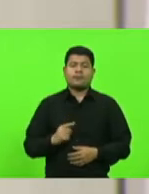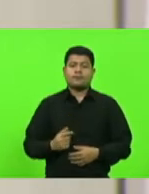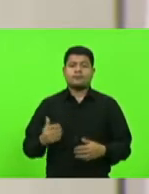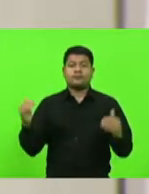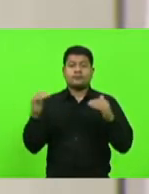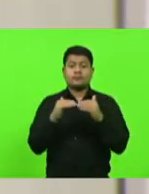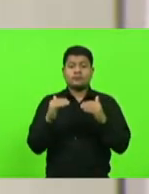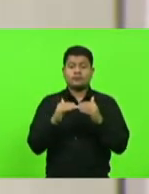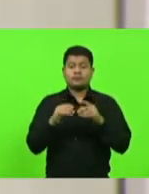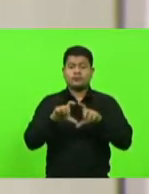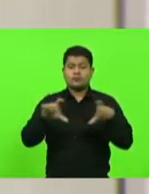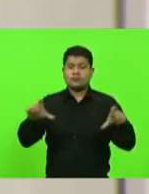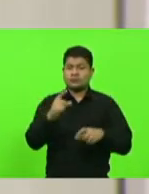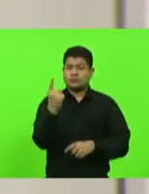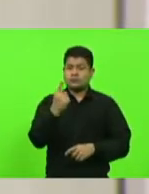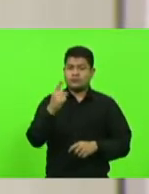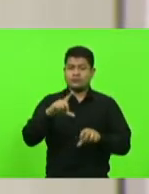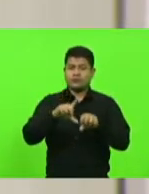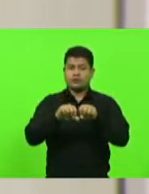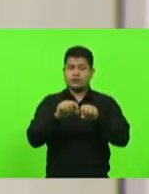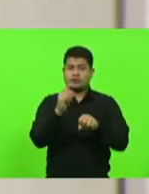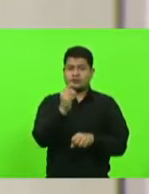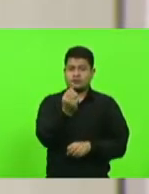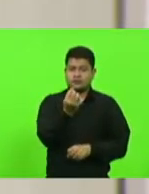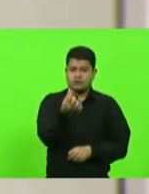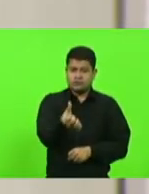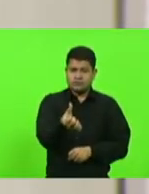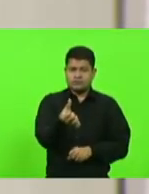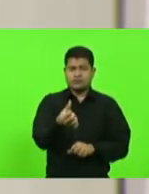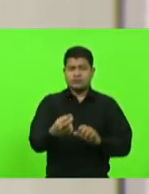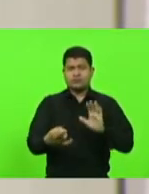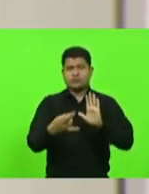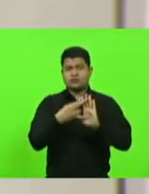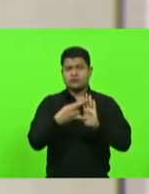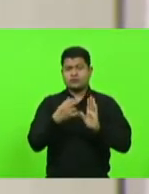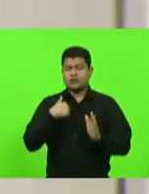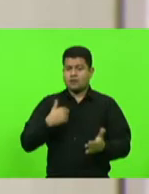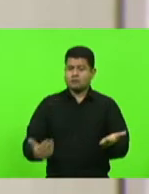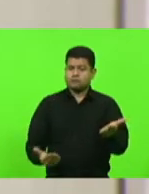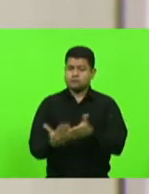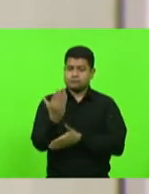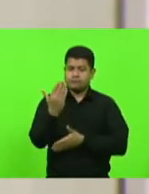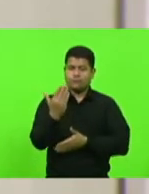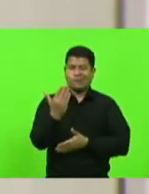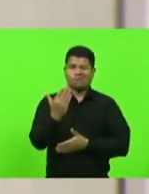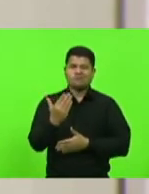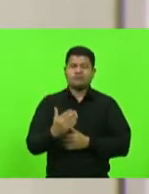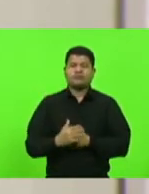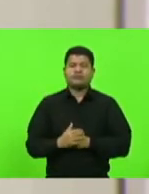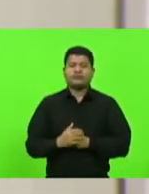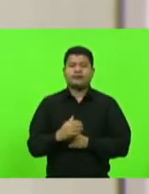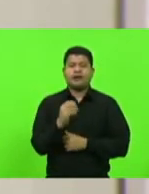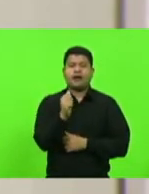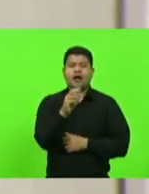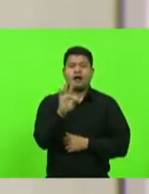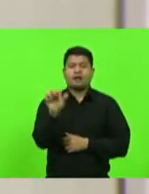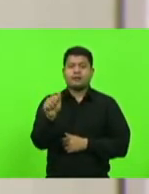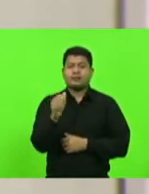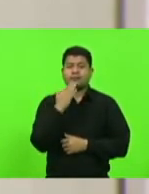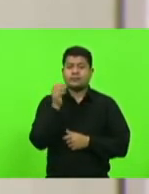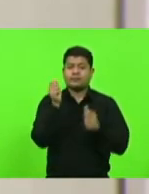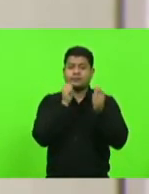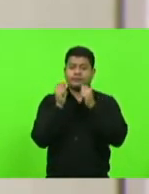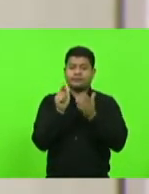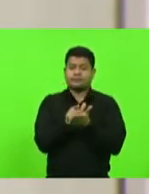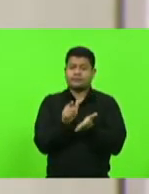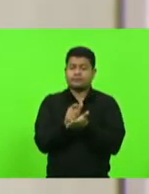parágrafo 1º do artigo nº 106 do Regimento Interno, dou por aprovada a devida ata. Solicito a assessoria que proceda